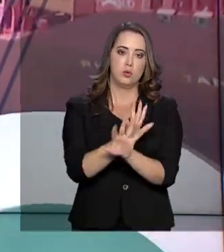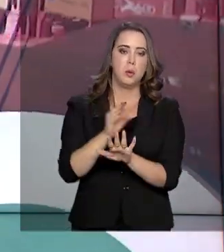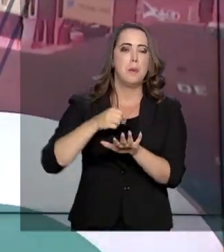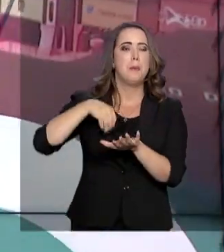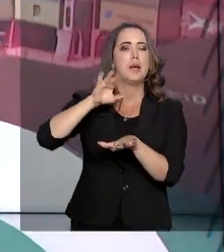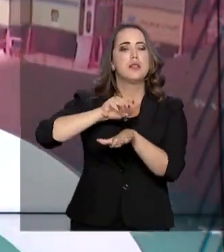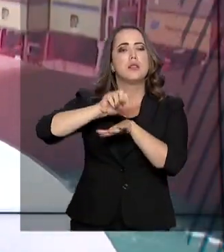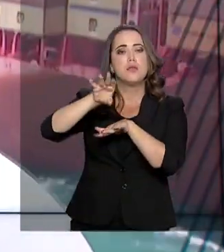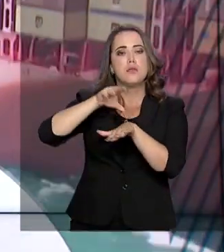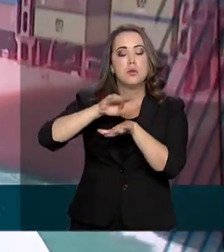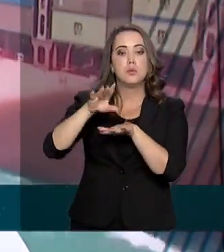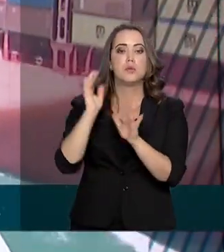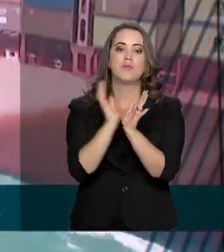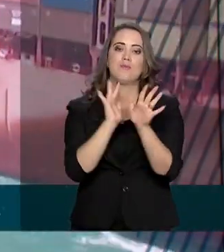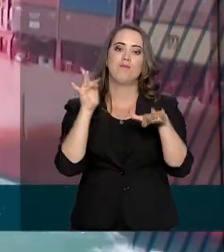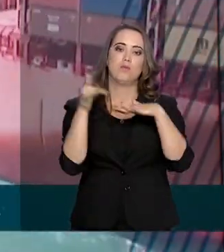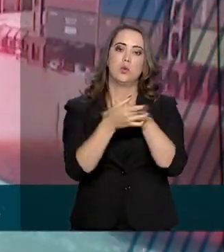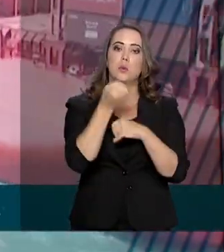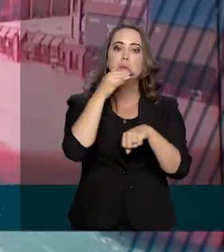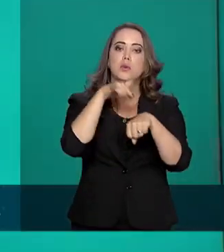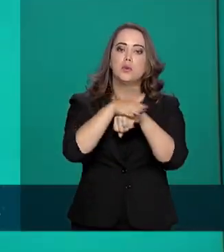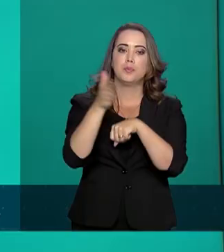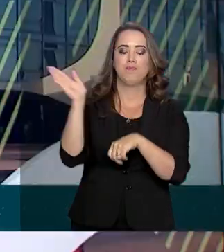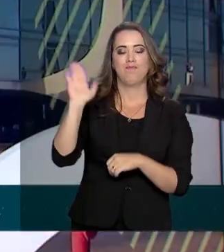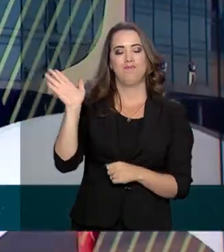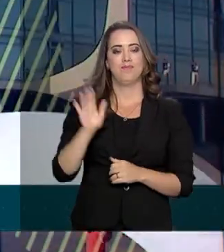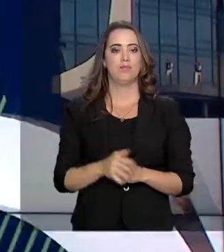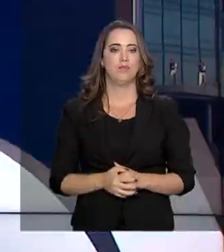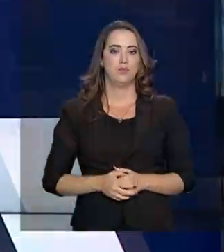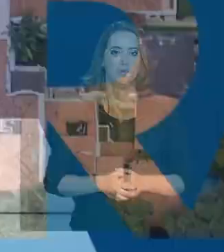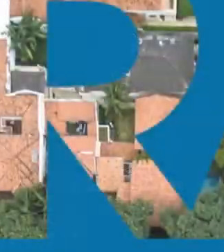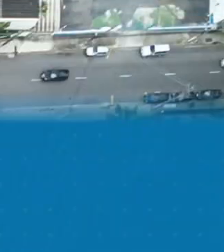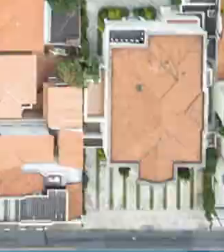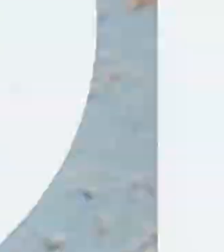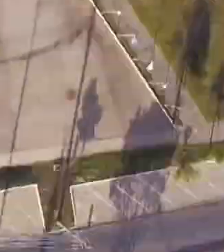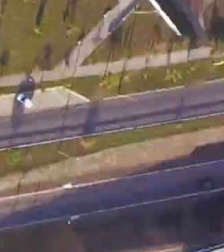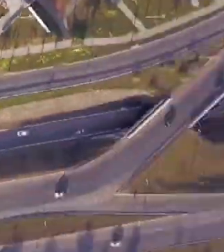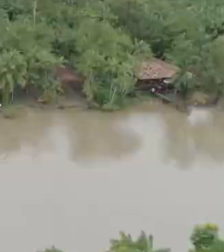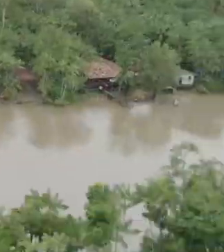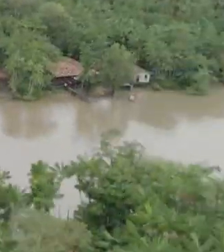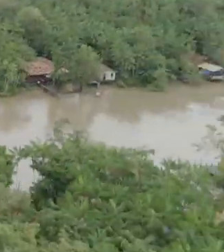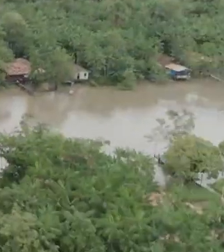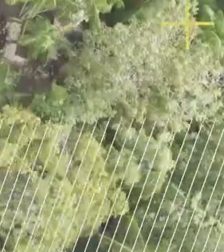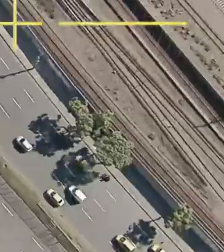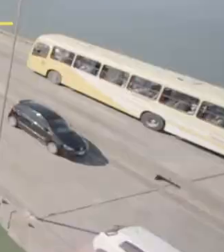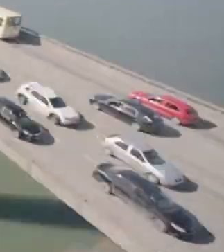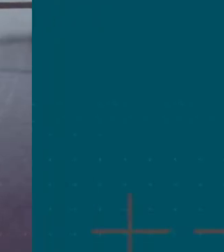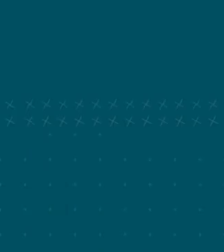Mais informações nas nossas redes sociais. Uma boa noite para você e até amanhã. Uma boa